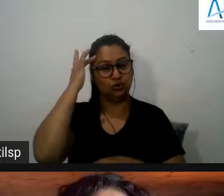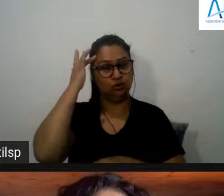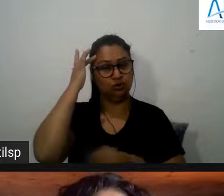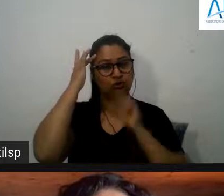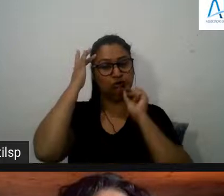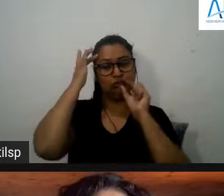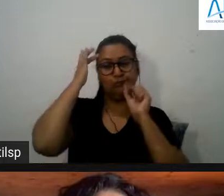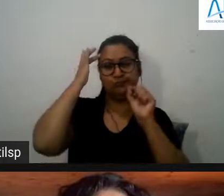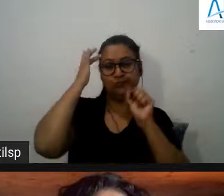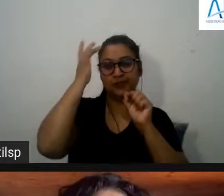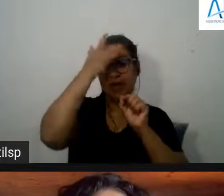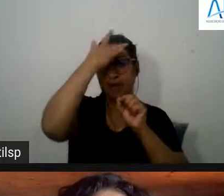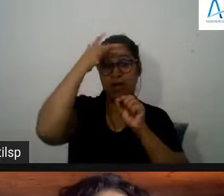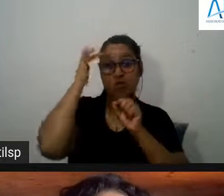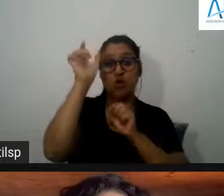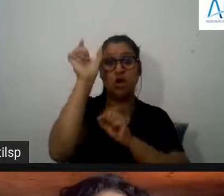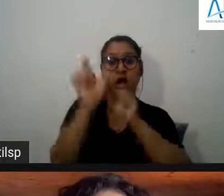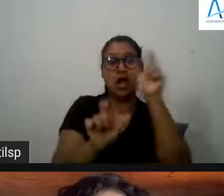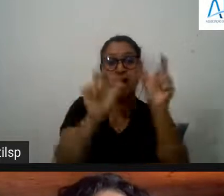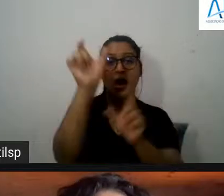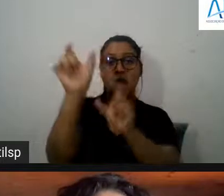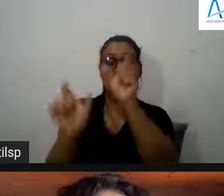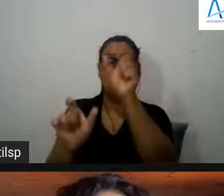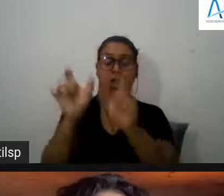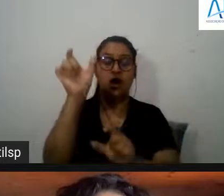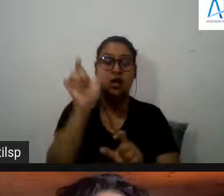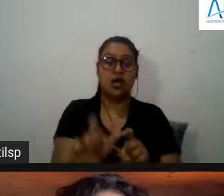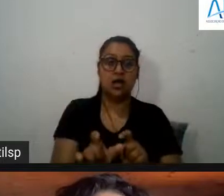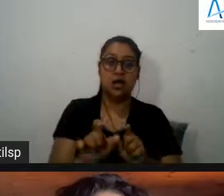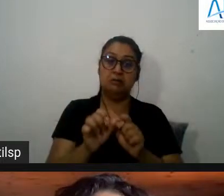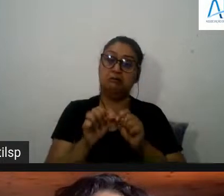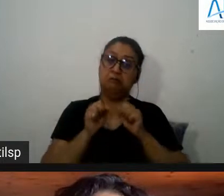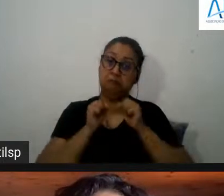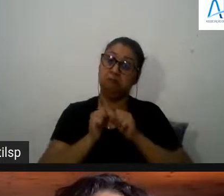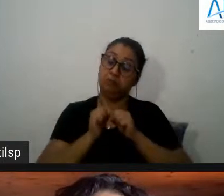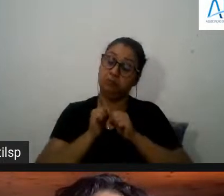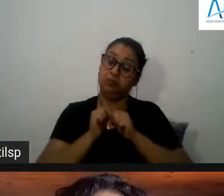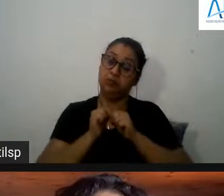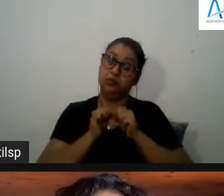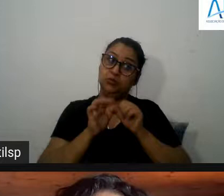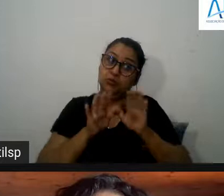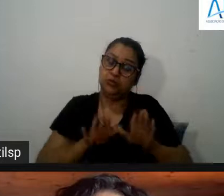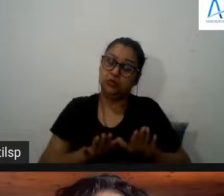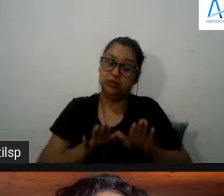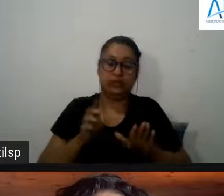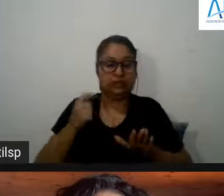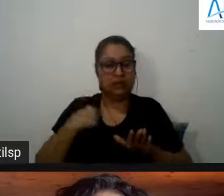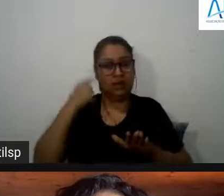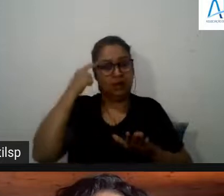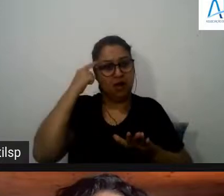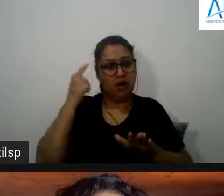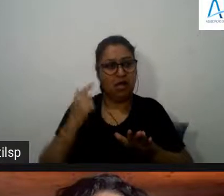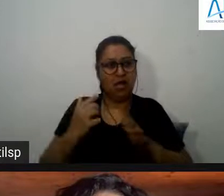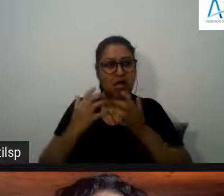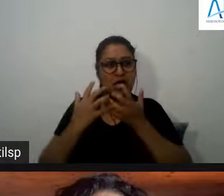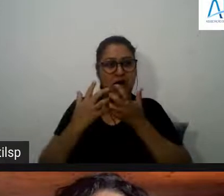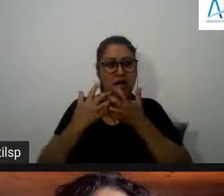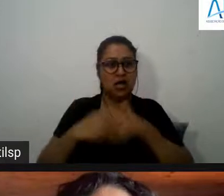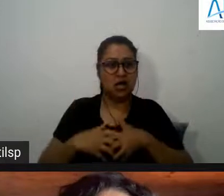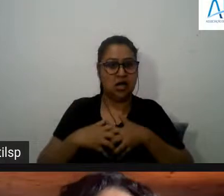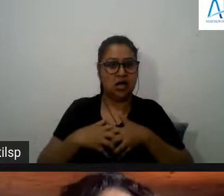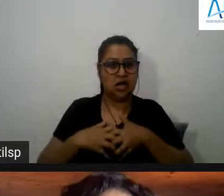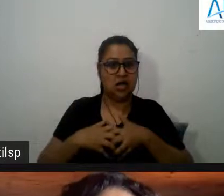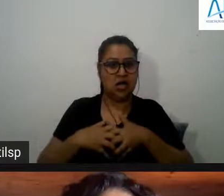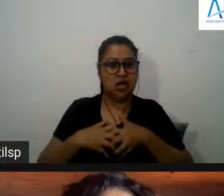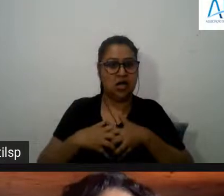em que cada pessoa está isto é eu posso estar numa fase a pensar enquanto do ponto de vista da